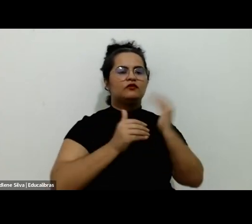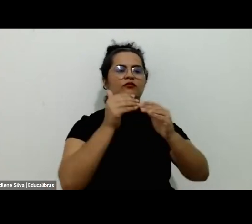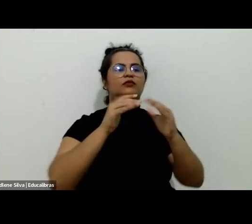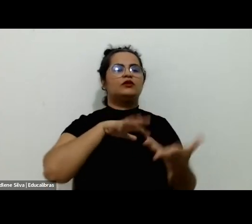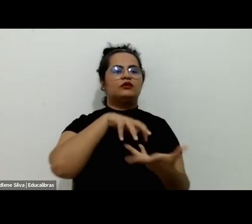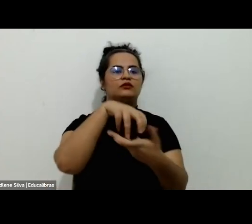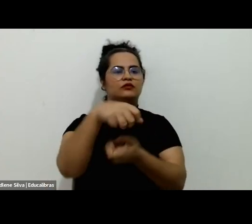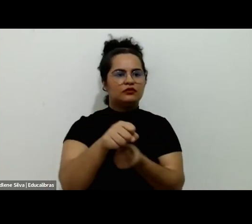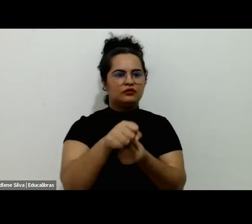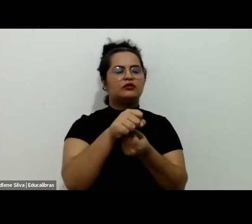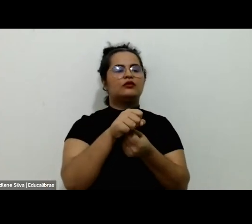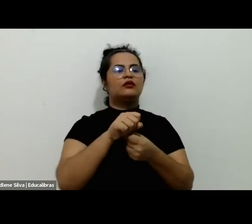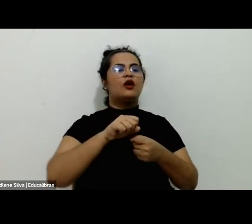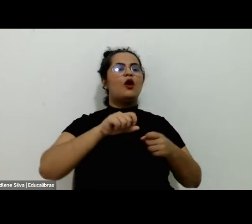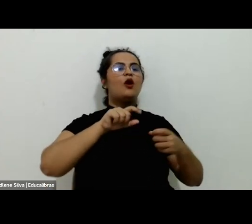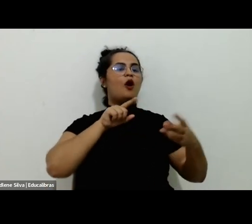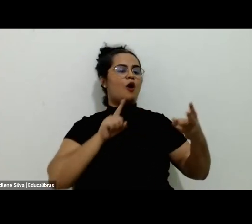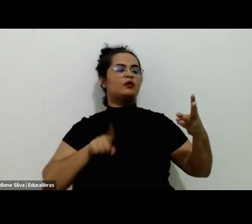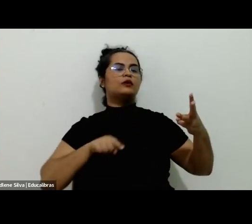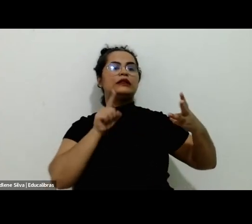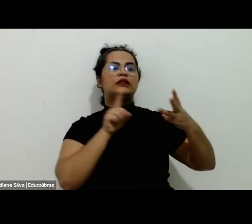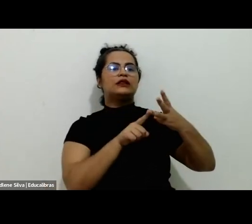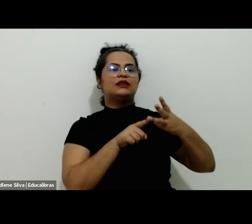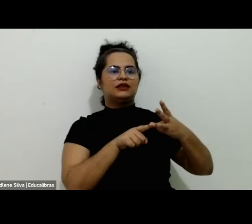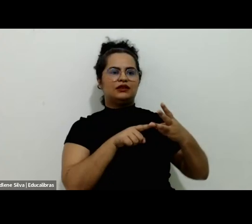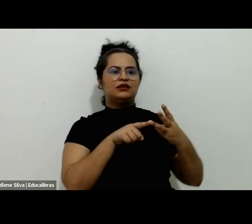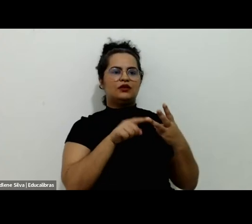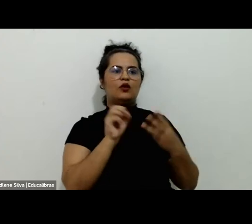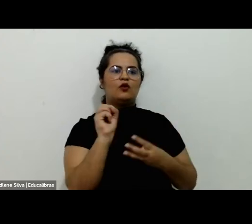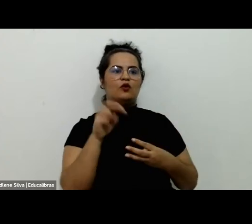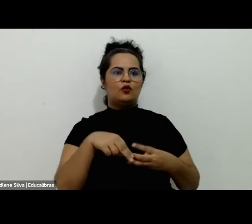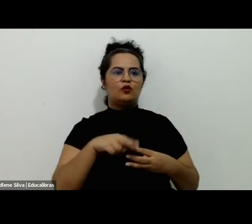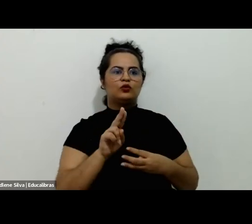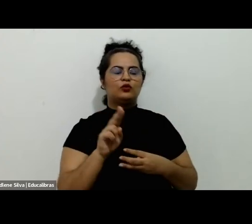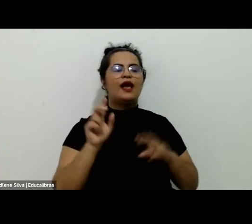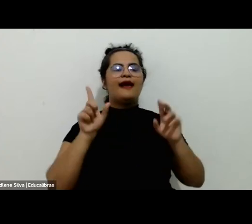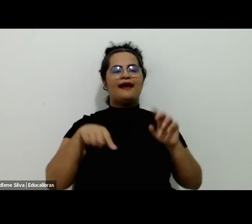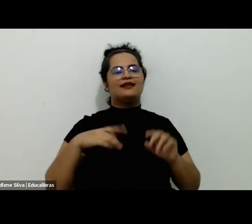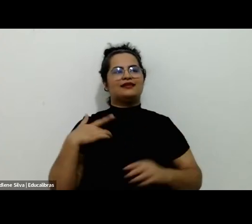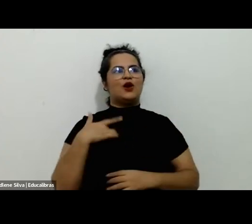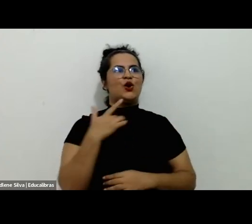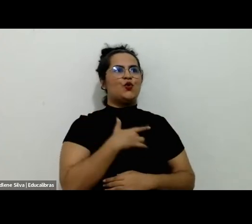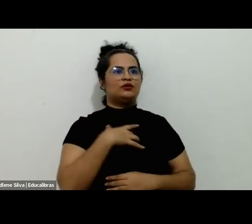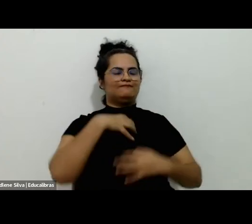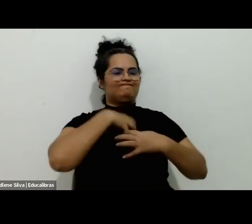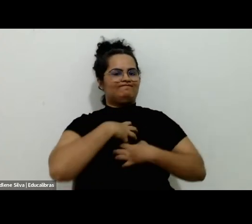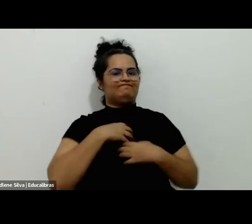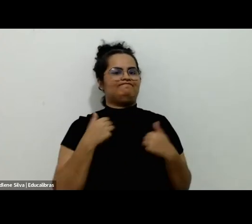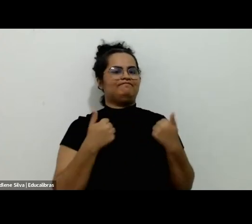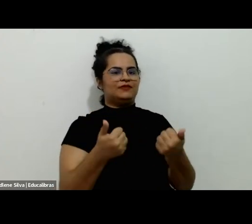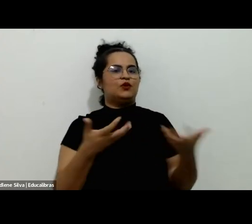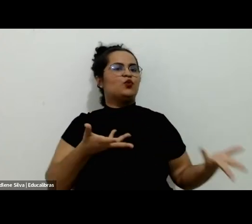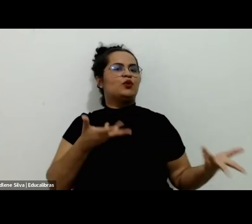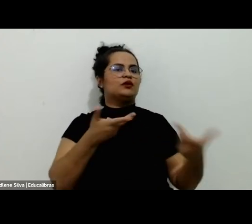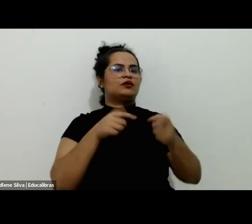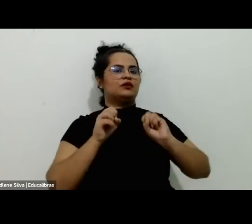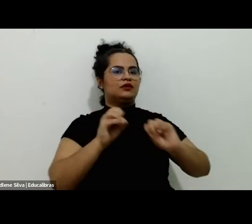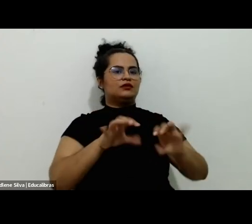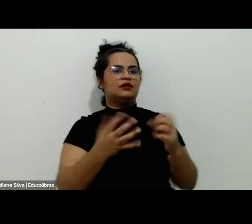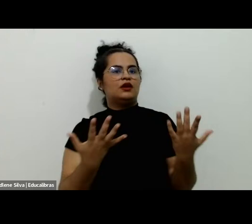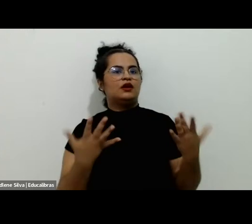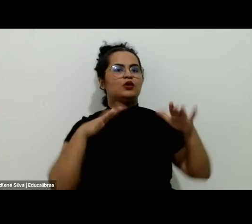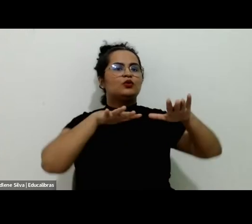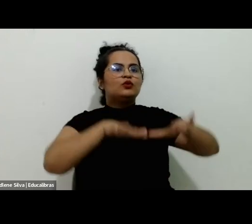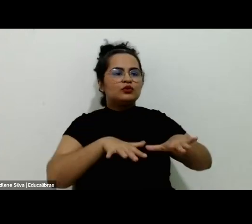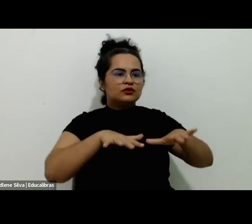por exemplo, o objetivo número 3, saúde e bem-estar, que é algo que a gente tem trabalhado, qualidade de educação, inclusão